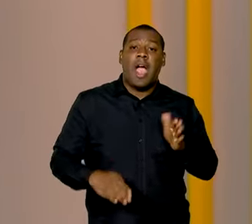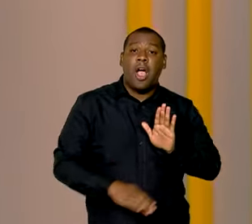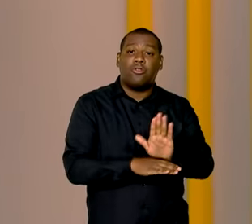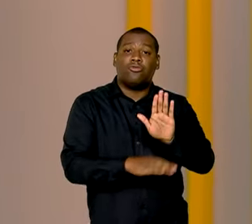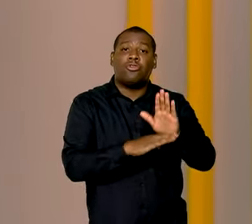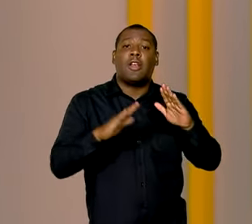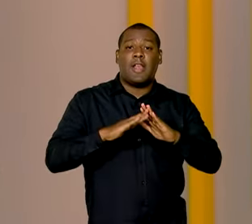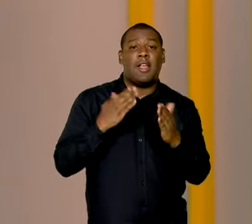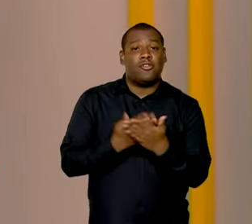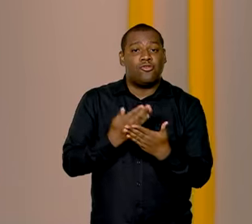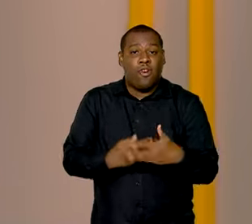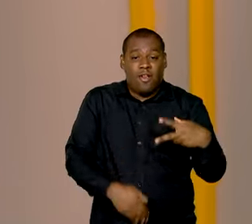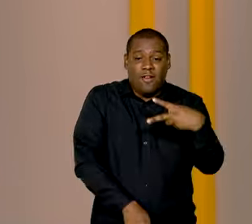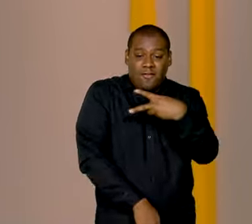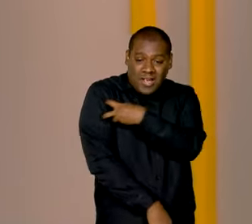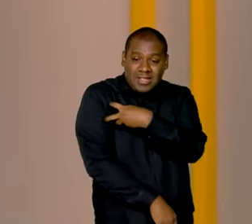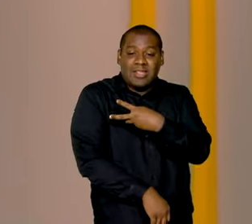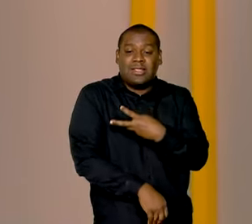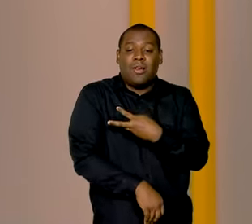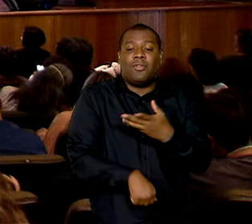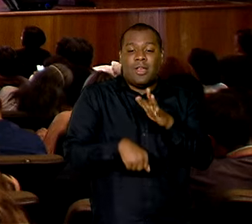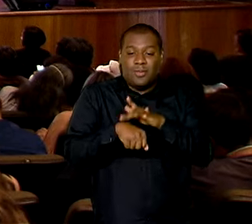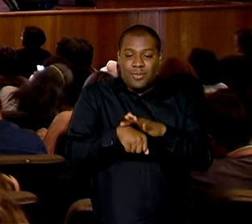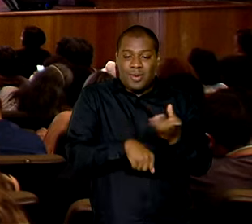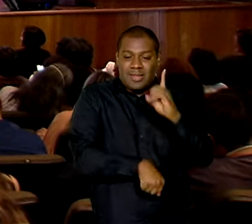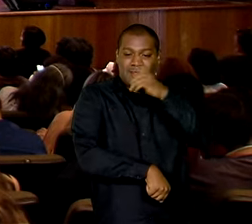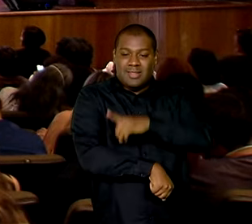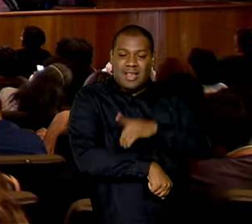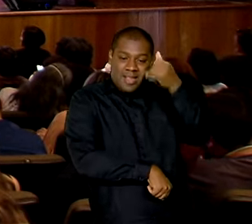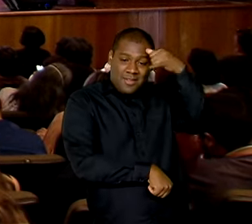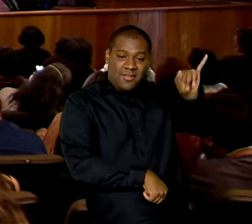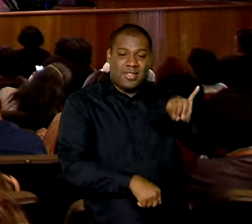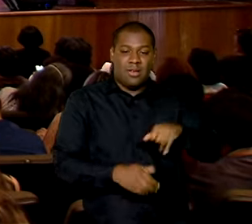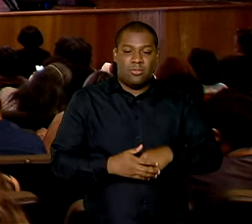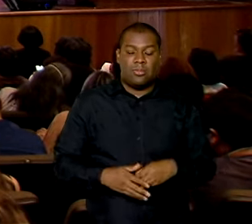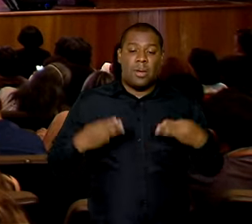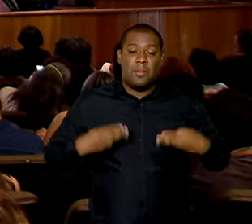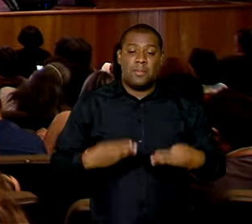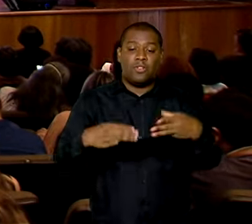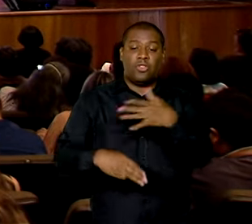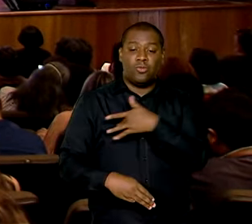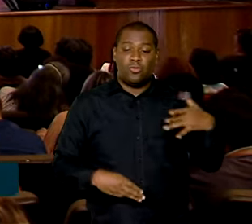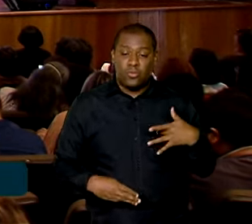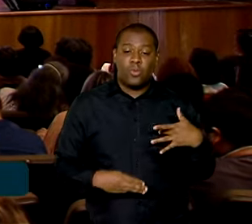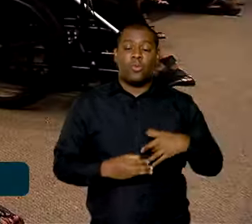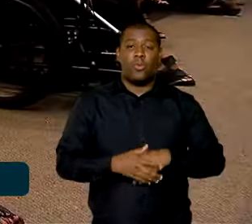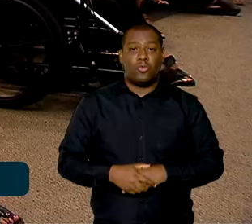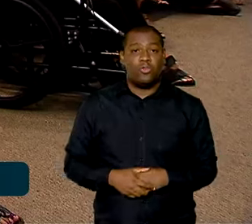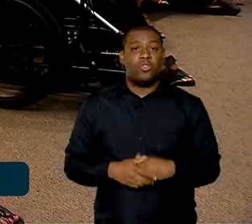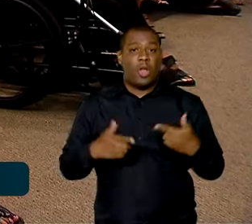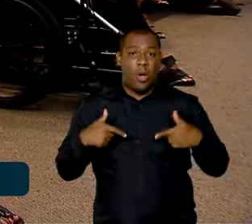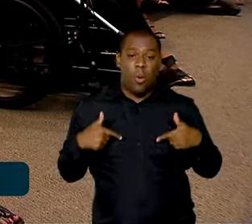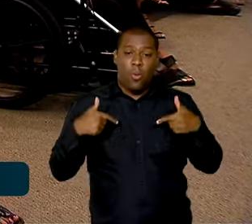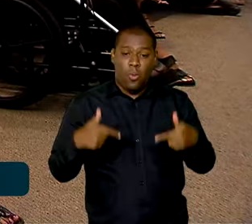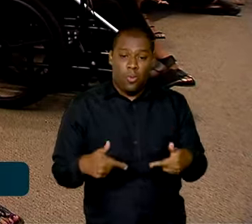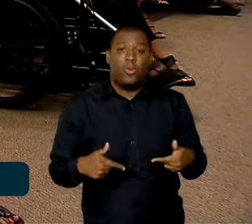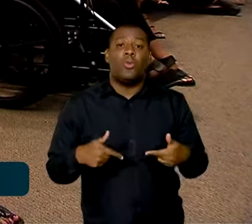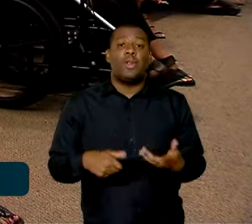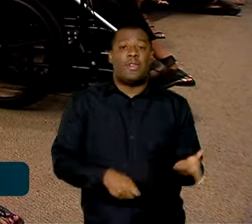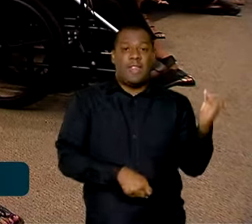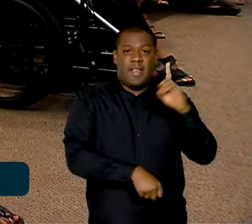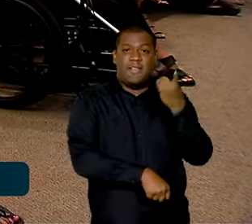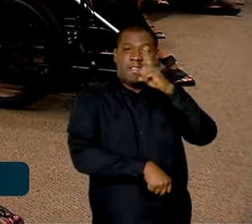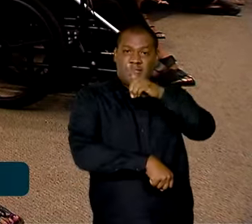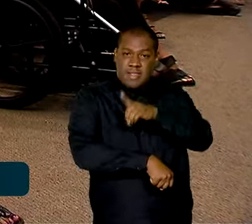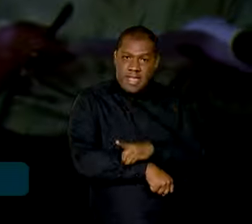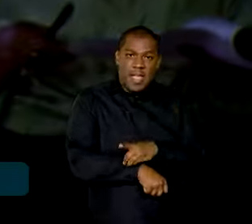a vacinação contra a dengue. O Ministério da Saúde trabalha para reduzir a circulação do vírus